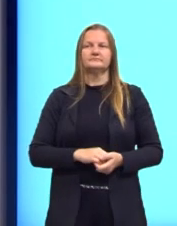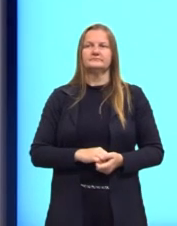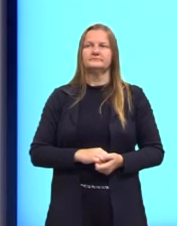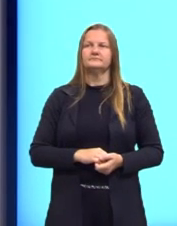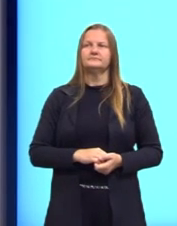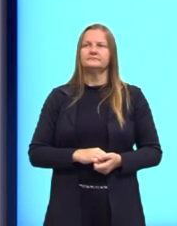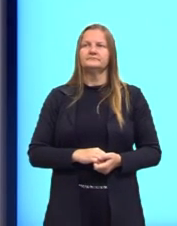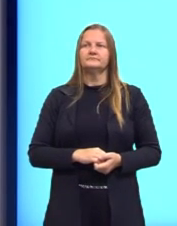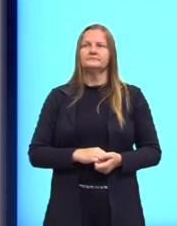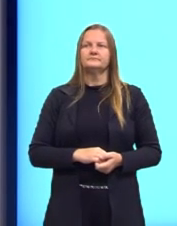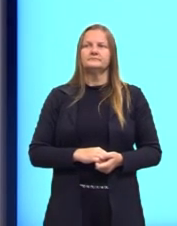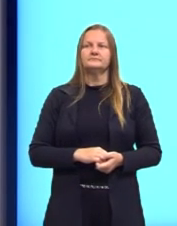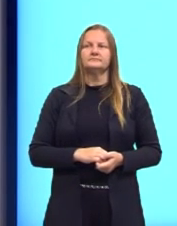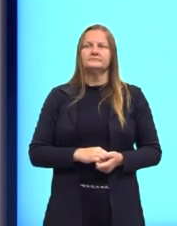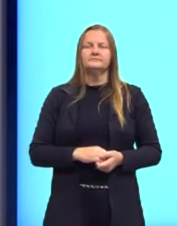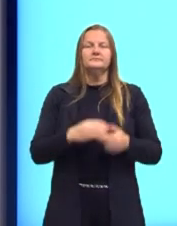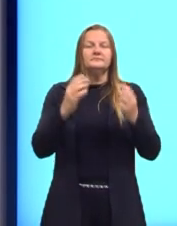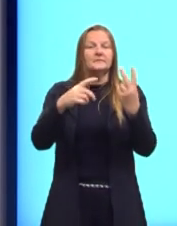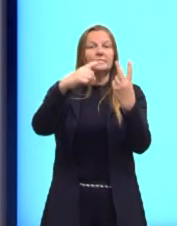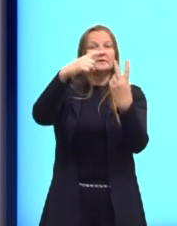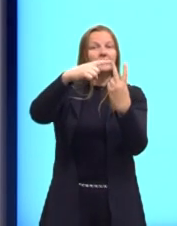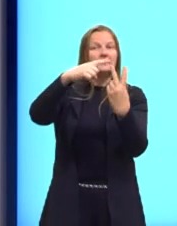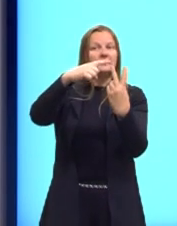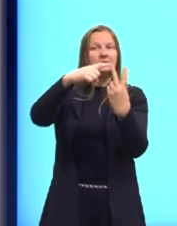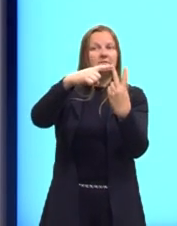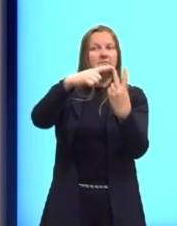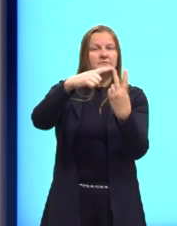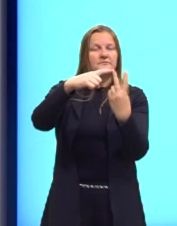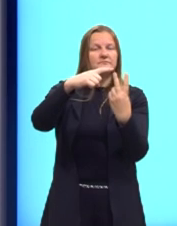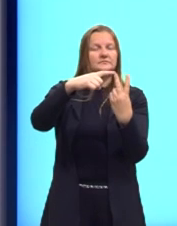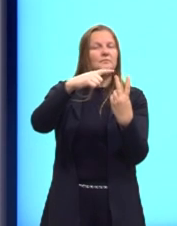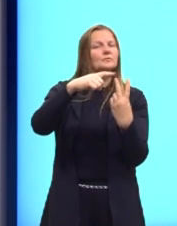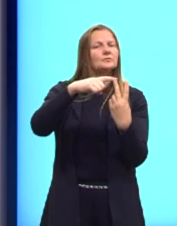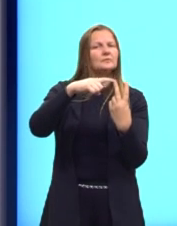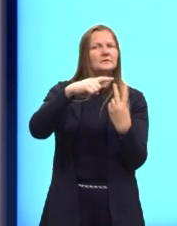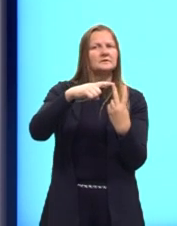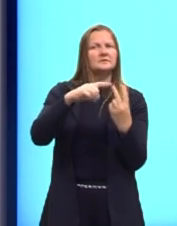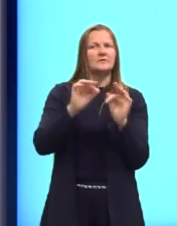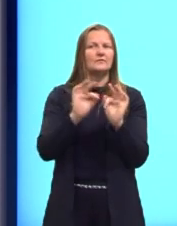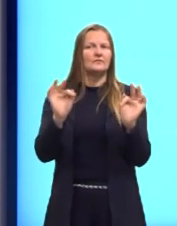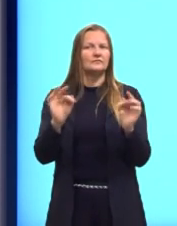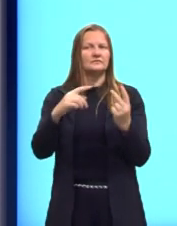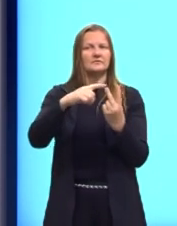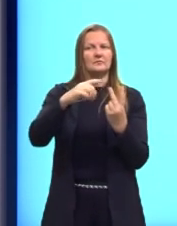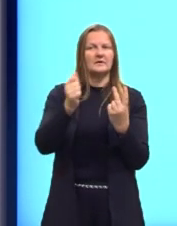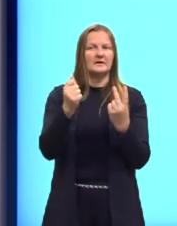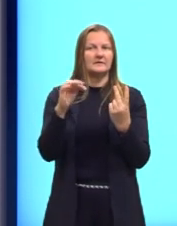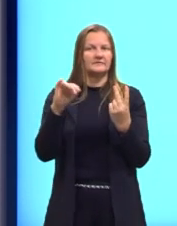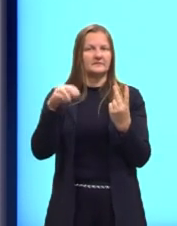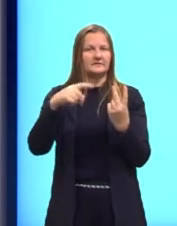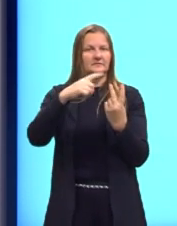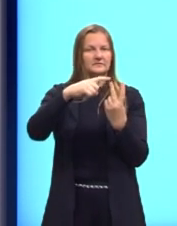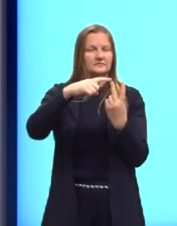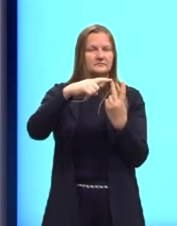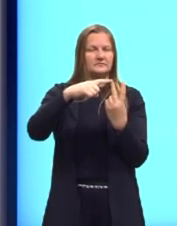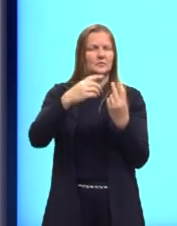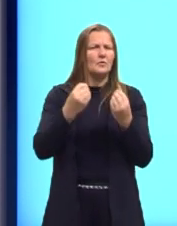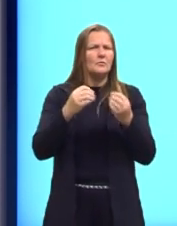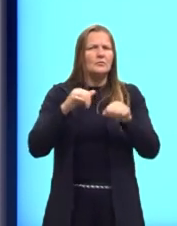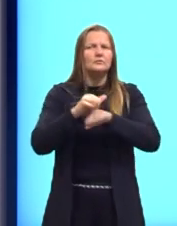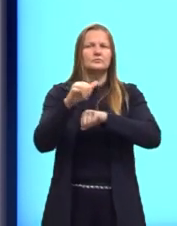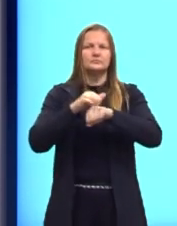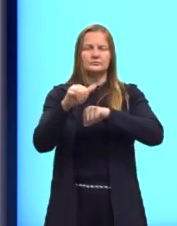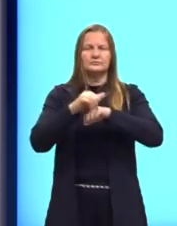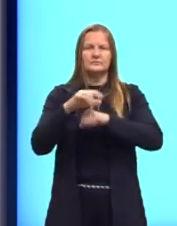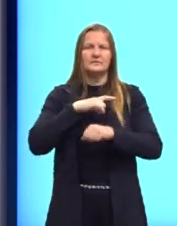Nós vamos ver agora, então, a raiz de uma função afim. A raiz de uma função qualquer, ela ocorre quando